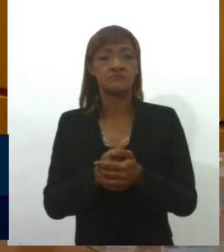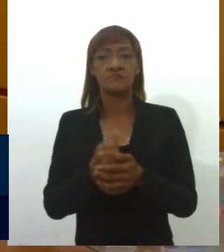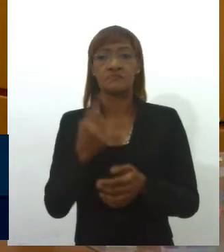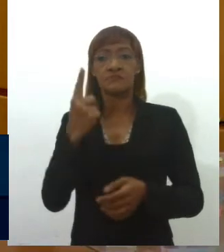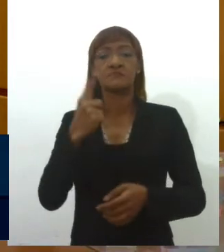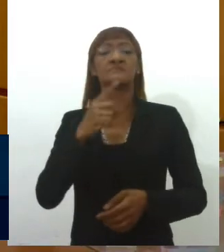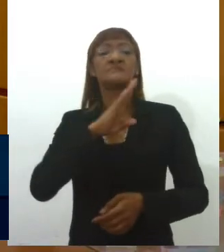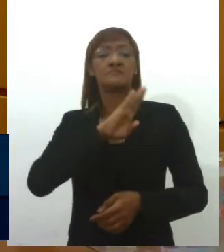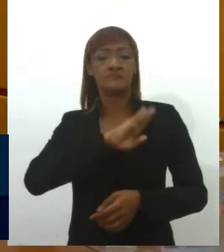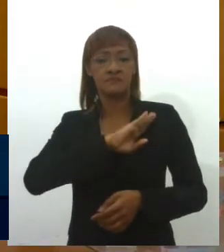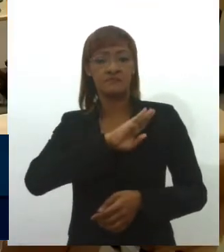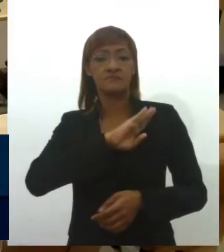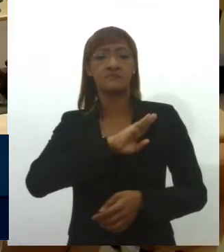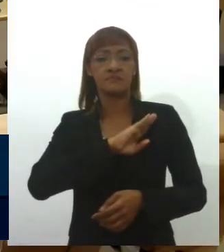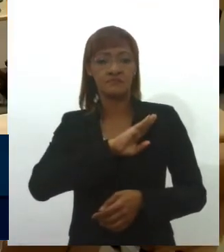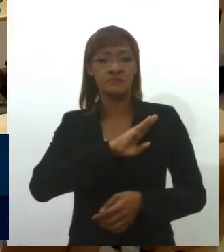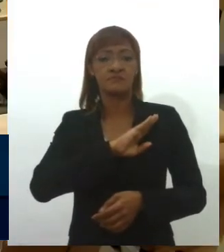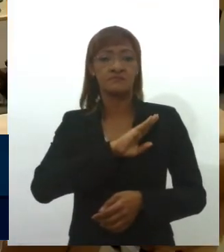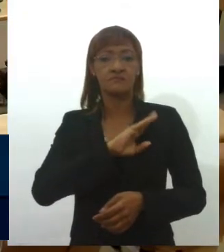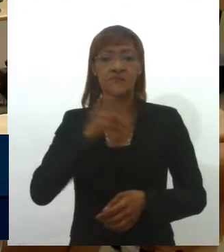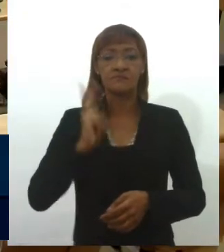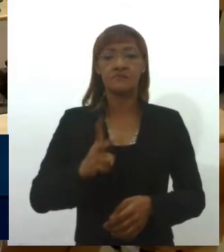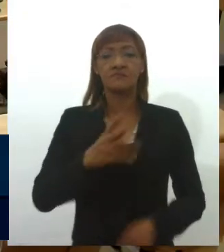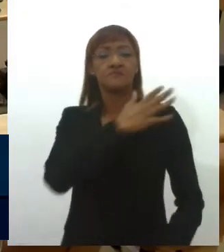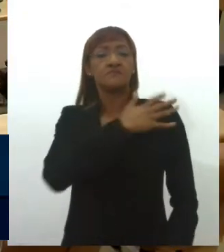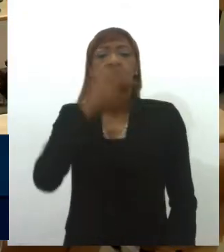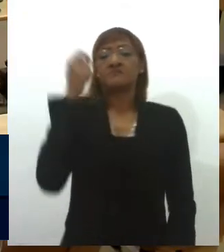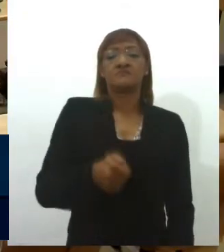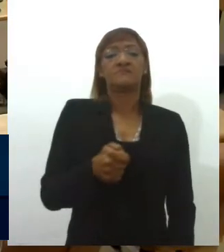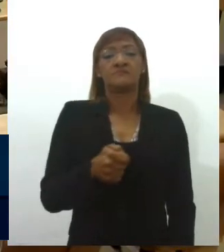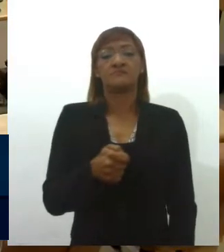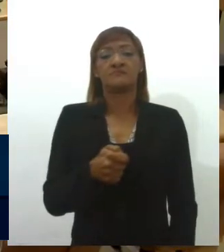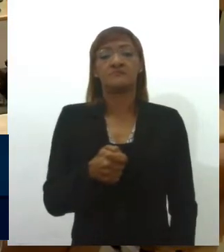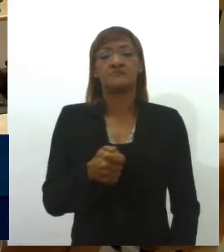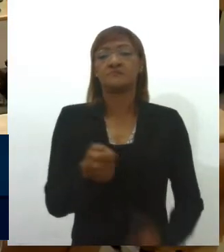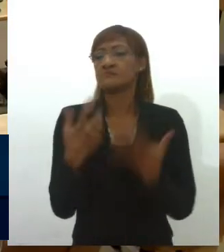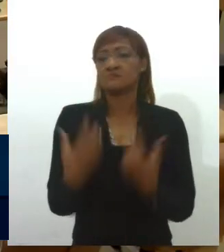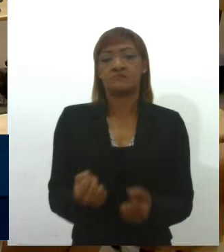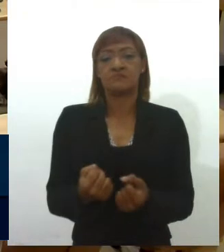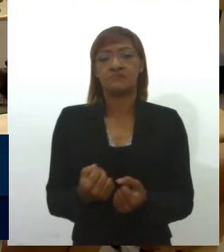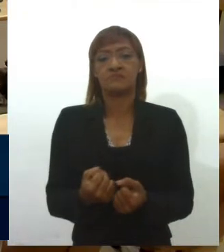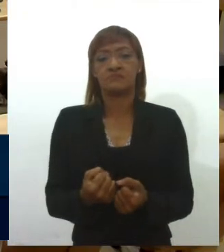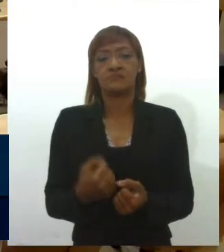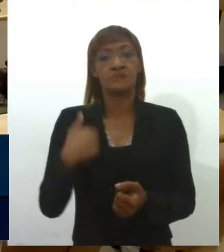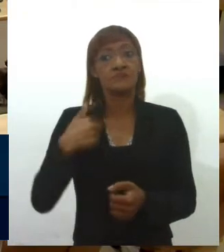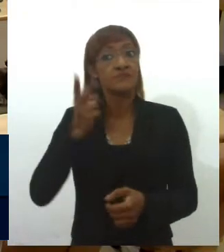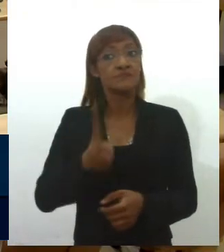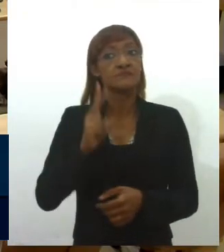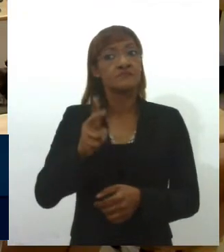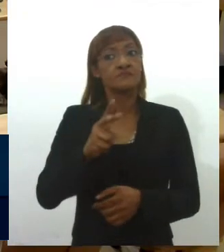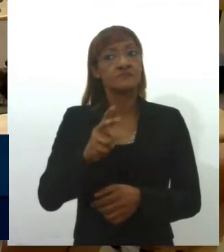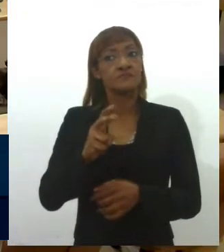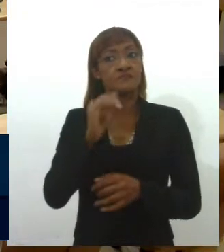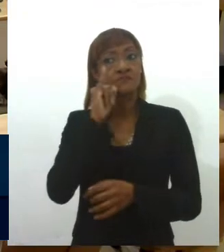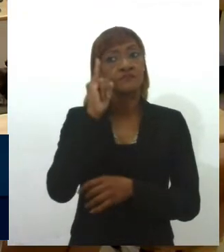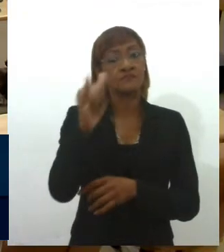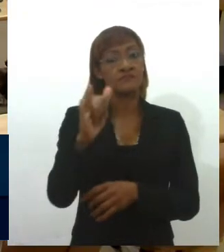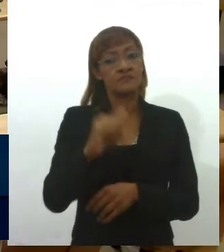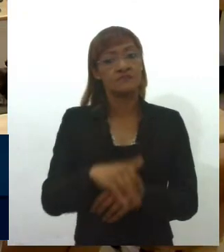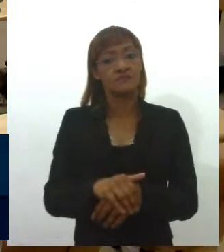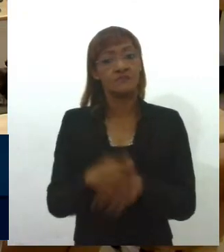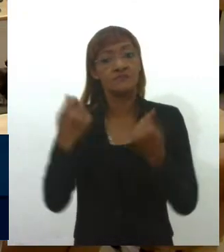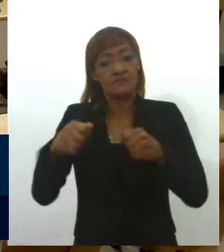de fazer apologia à ditadura. e eu advertia à mesa daquela casa que ela tinha que tomar